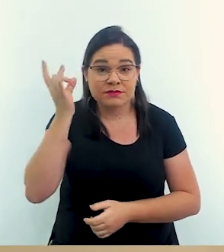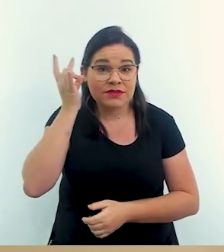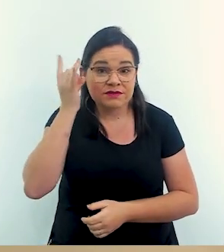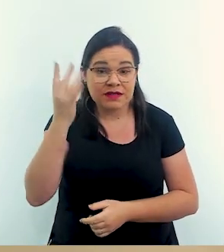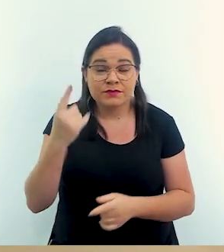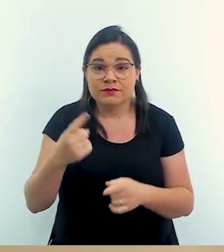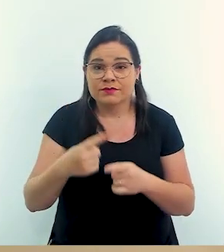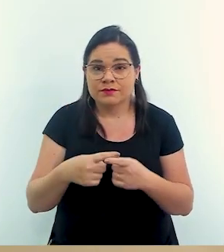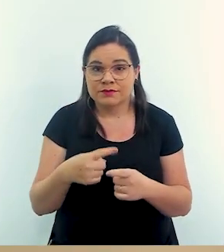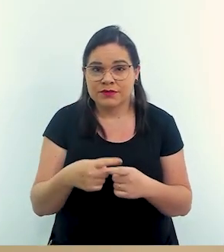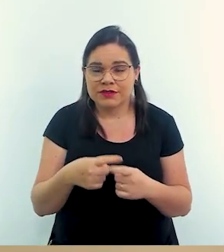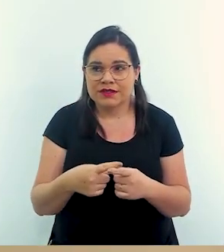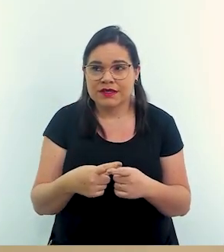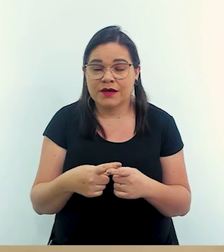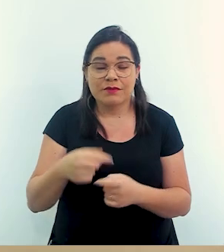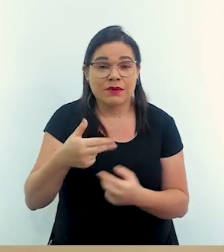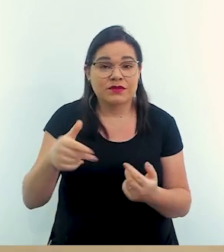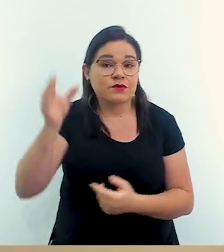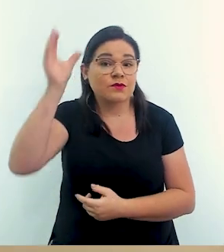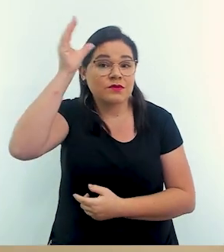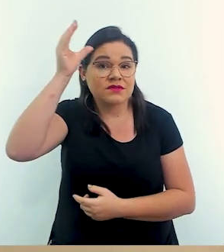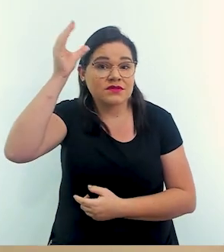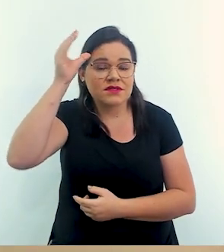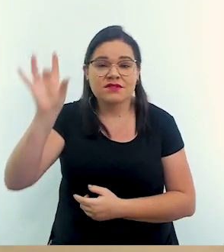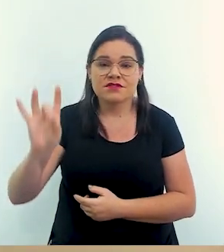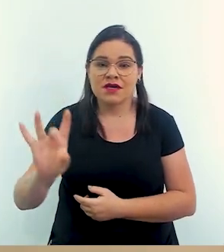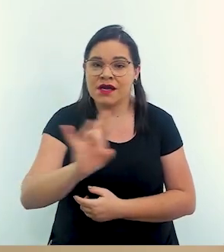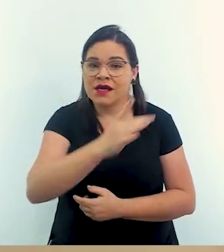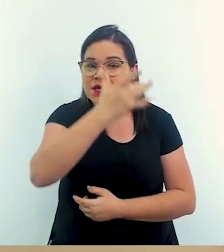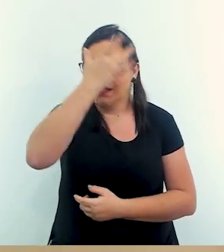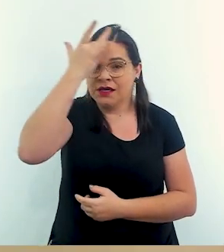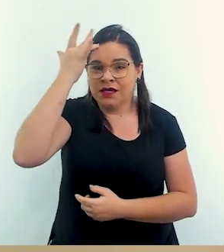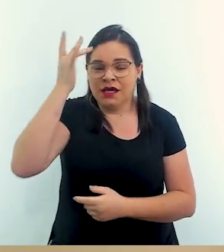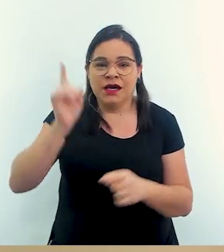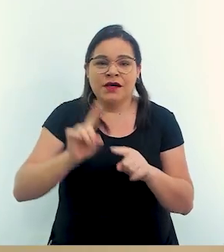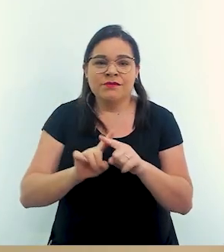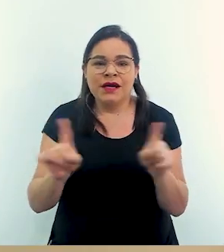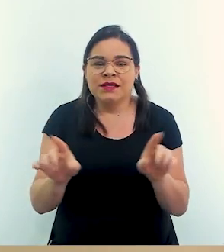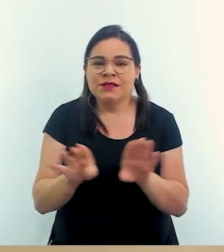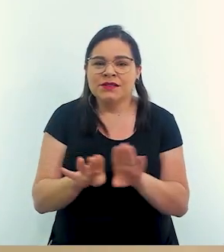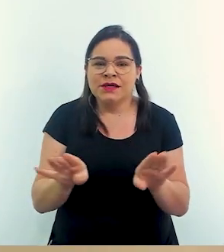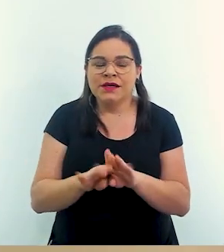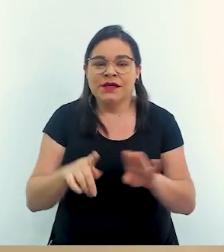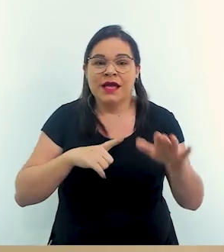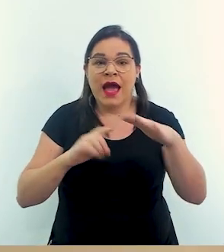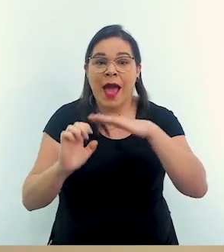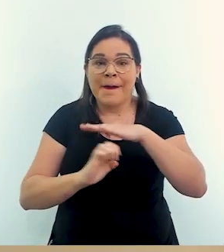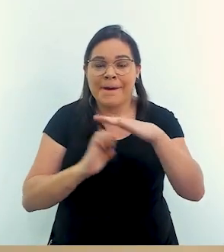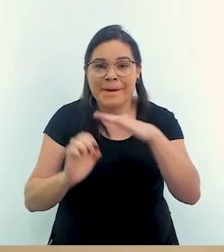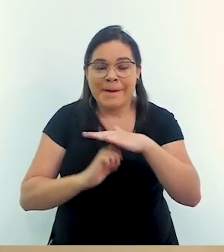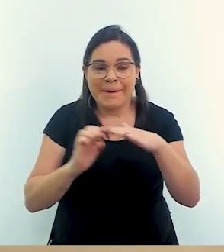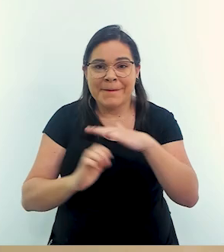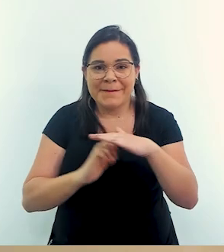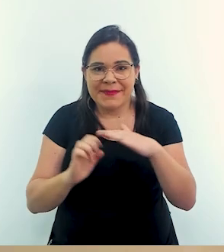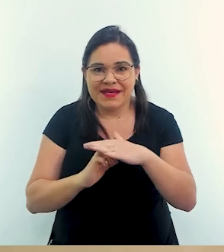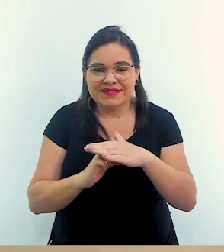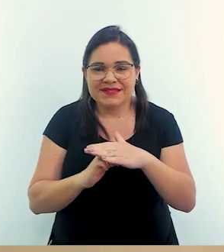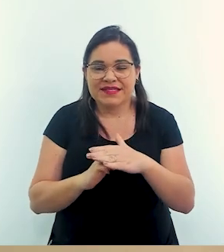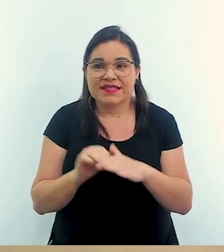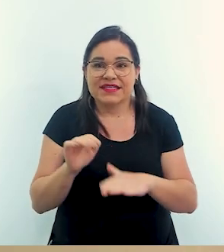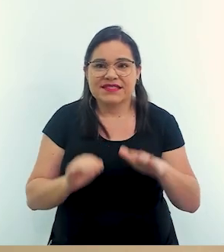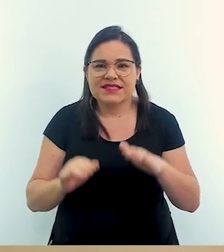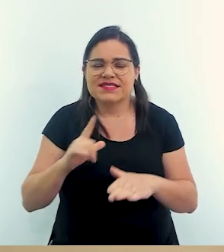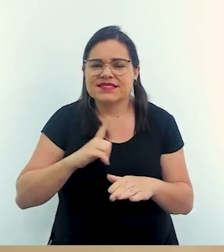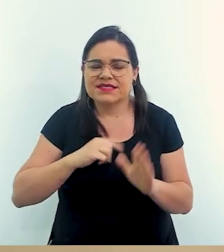fica mais fácil? Porque tem uma coisa que passa pela consciência de cada um, individual, mas tem uma, a empresa, né? As empresas talvez